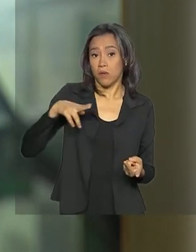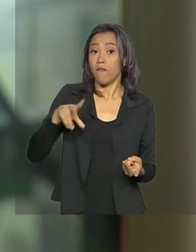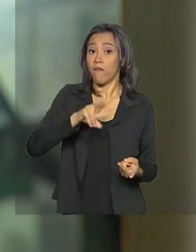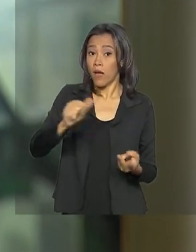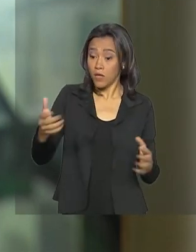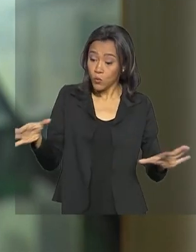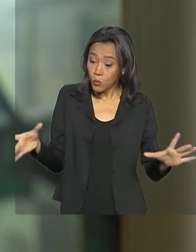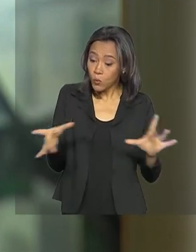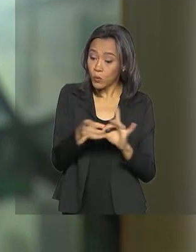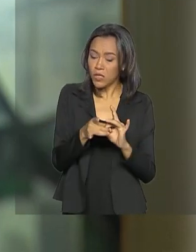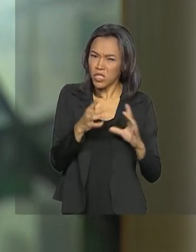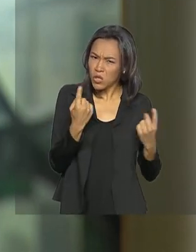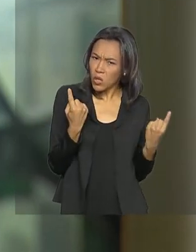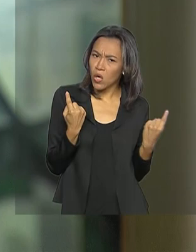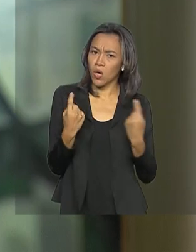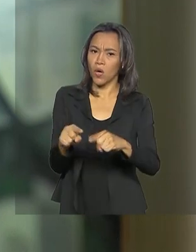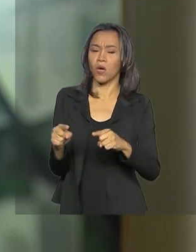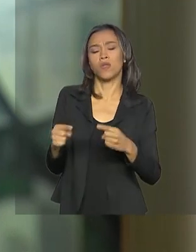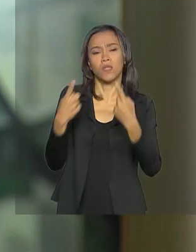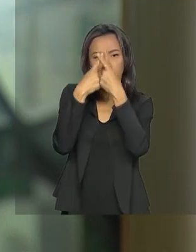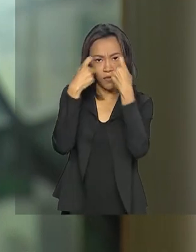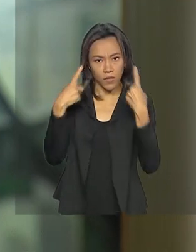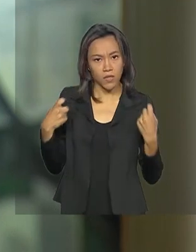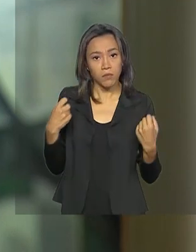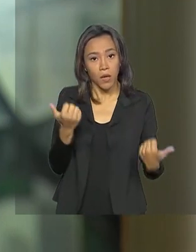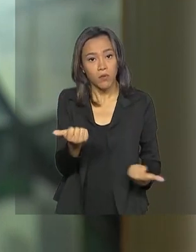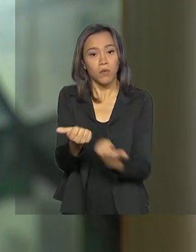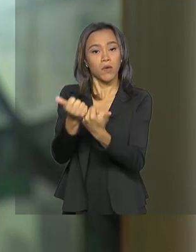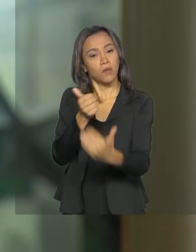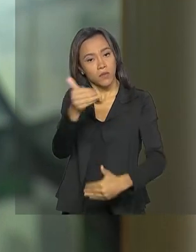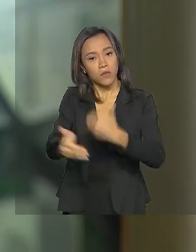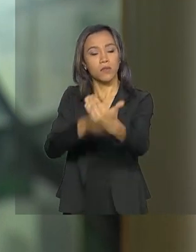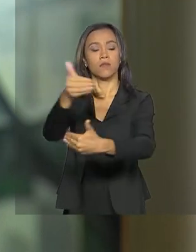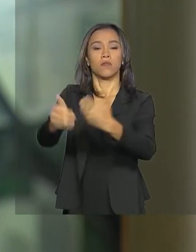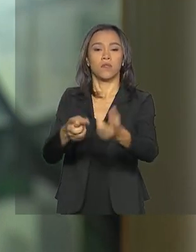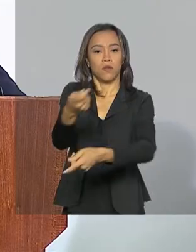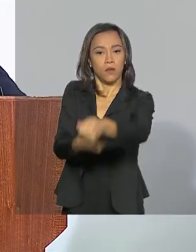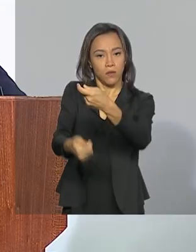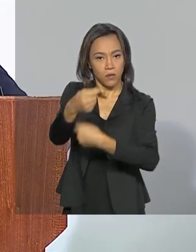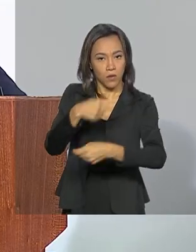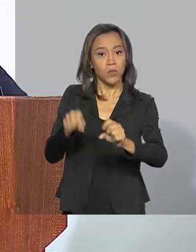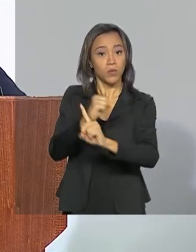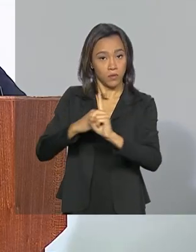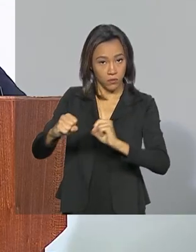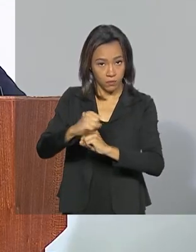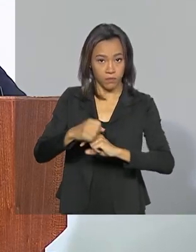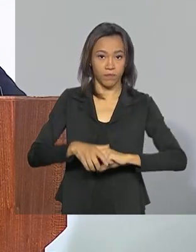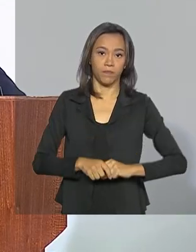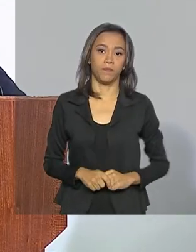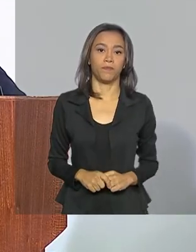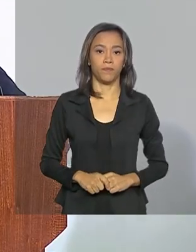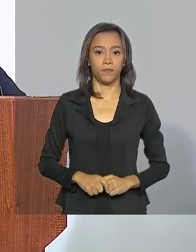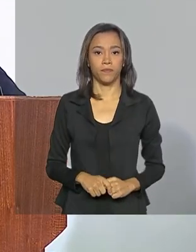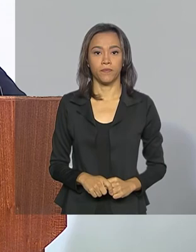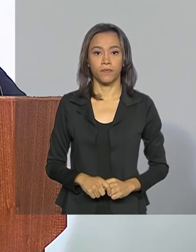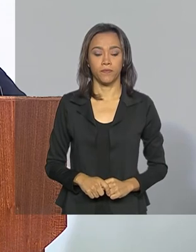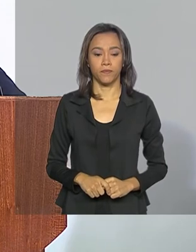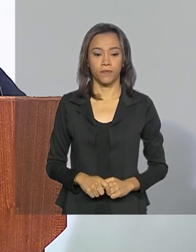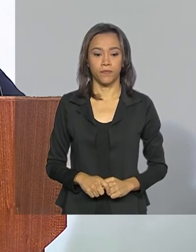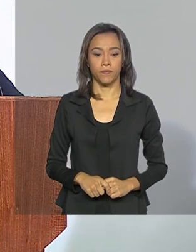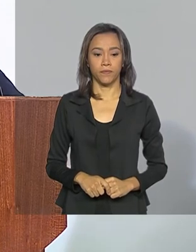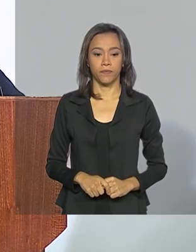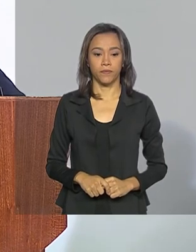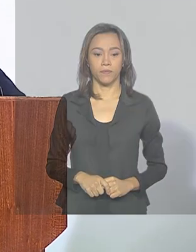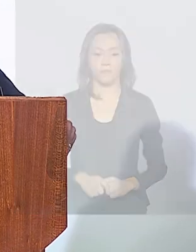violência e também para o desenvolvimento econômico e social da região. O Marajó, vamos adotá-lo,